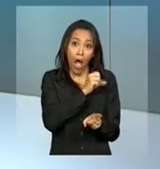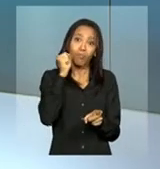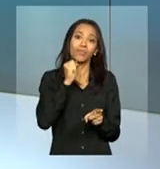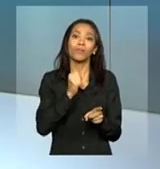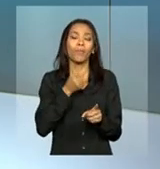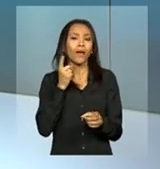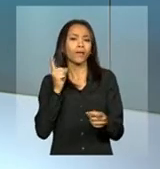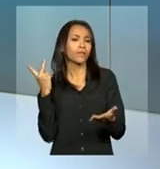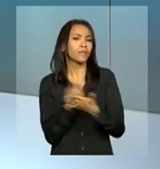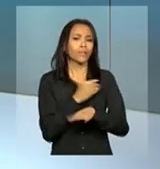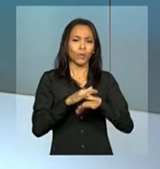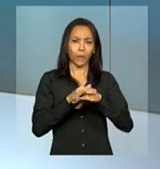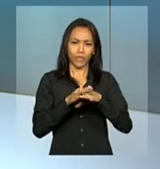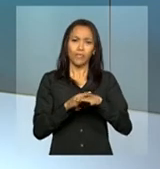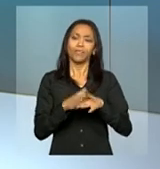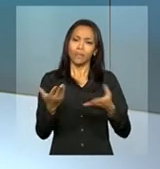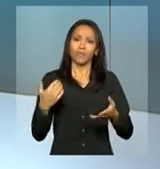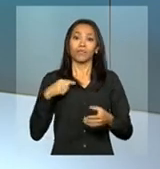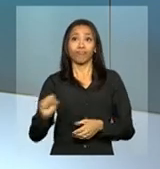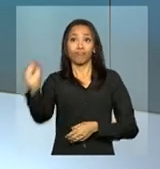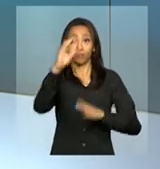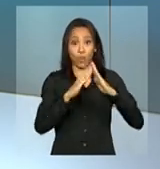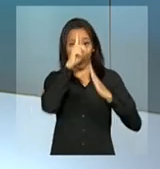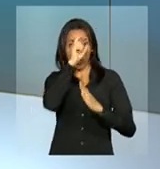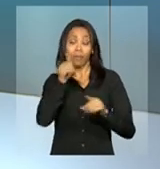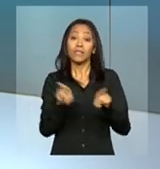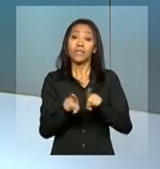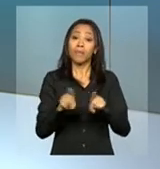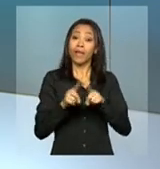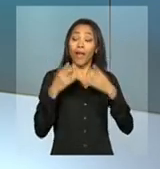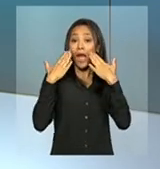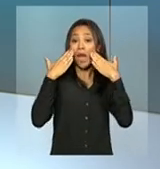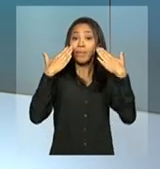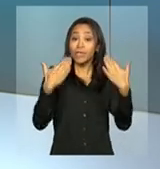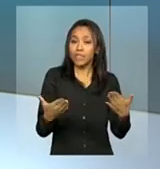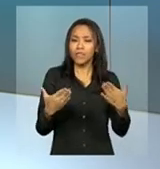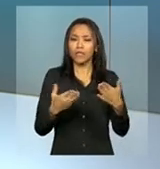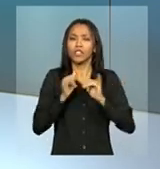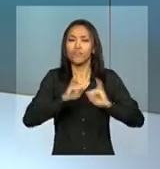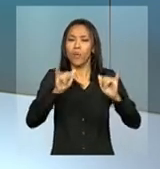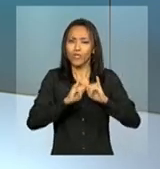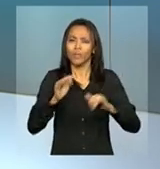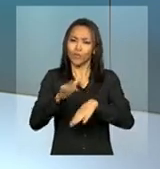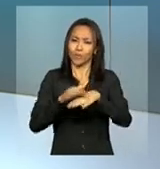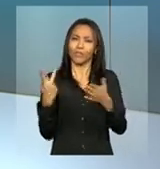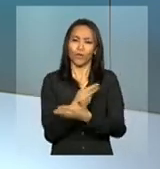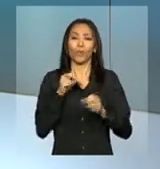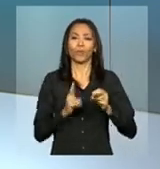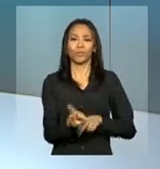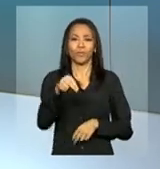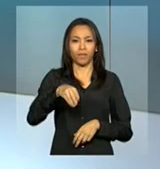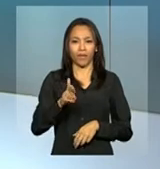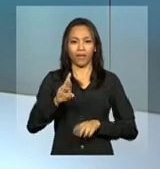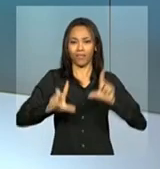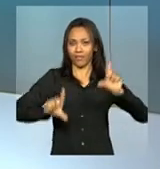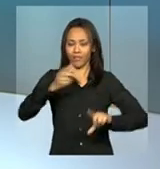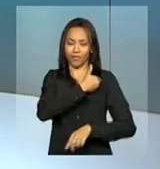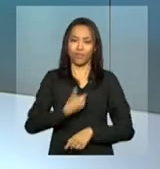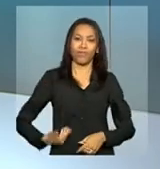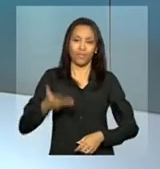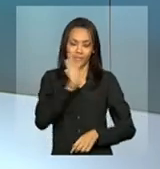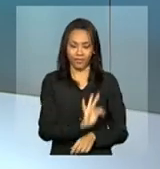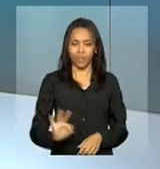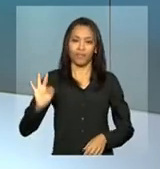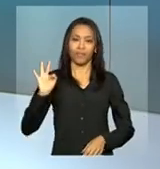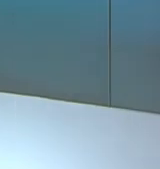tuberculose na rede pública de saúde e também a apresentação das estatísticas sobre a doença. Continue com a gente aqui na NBR, a TV